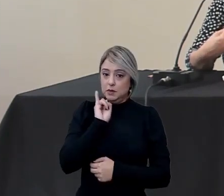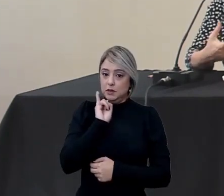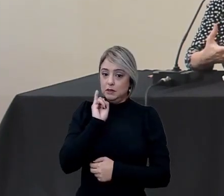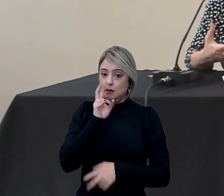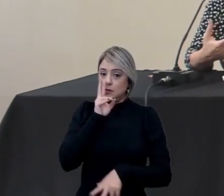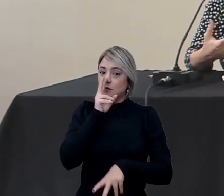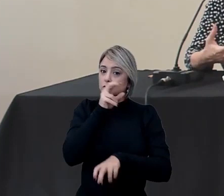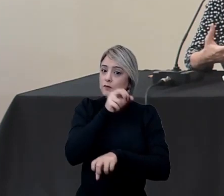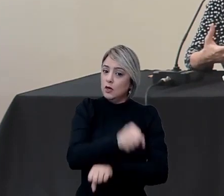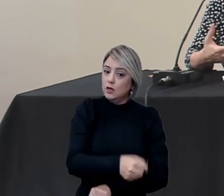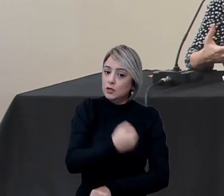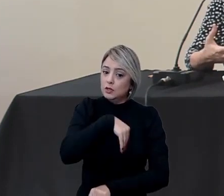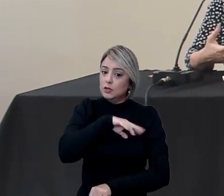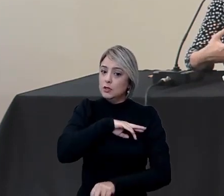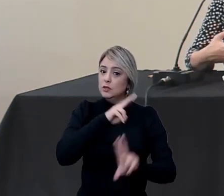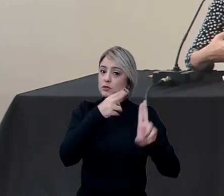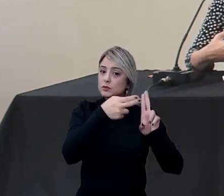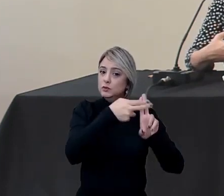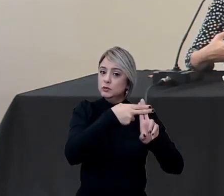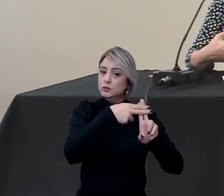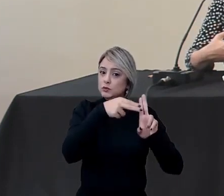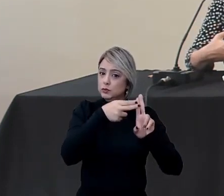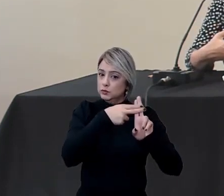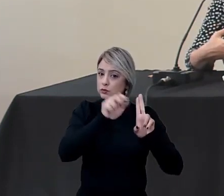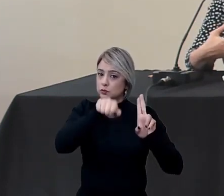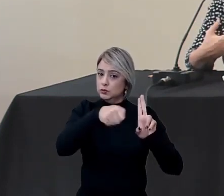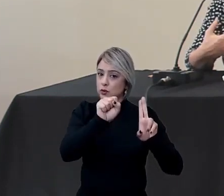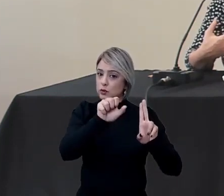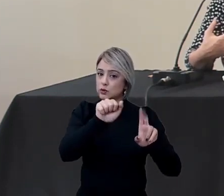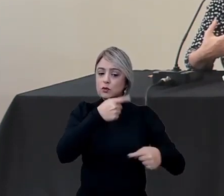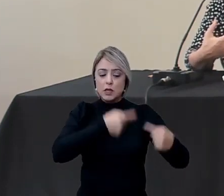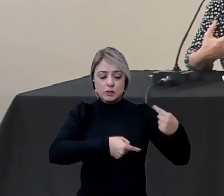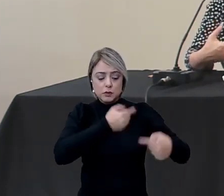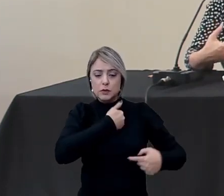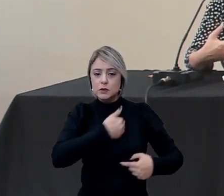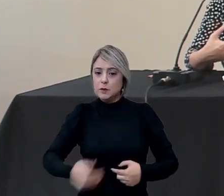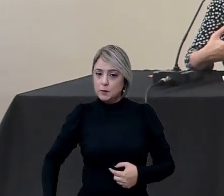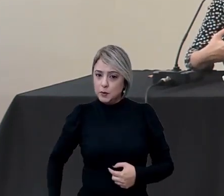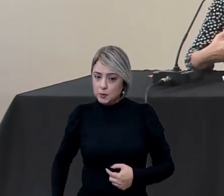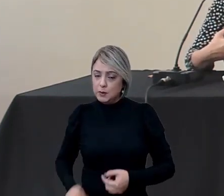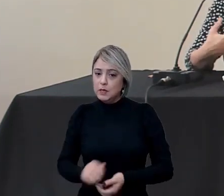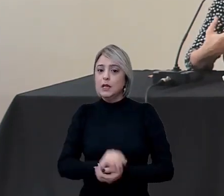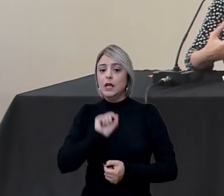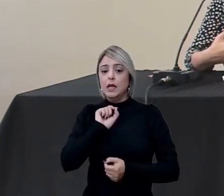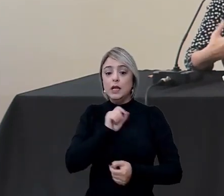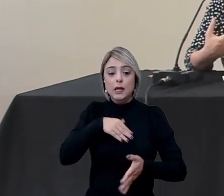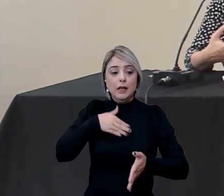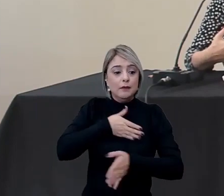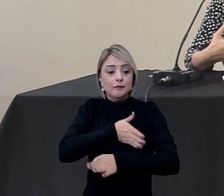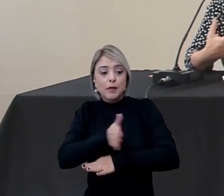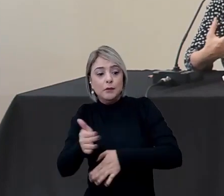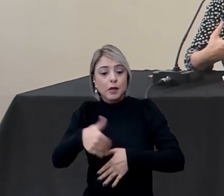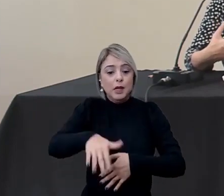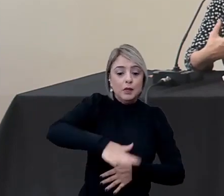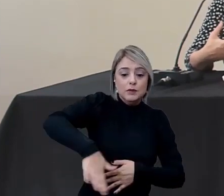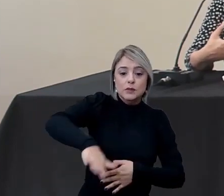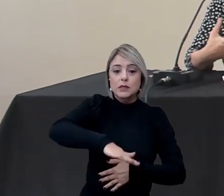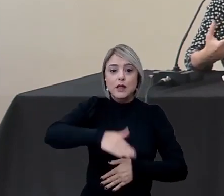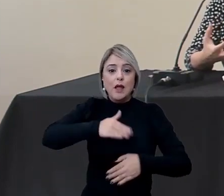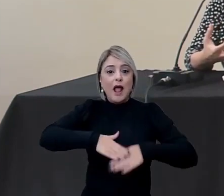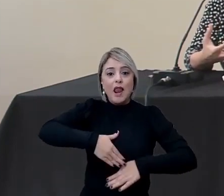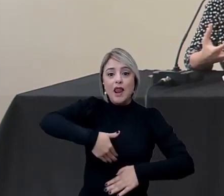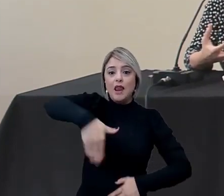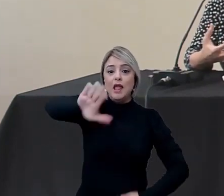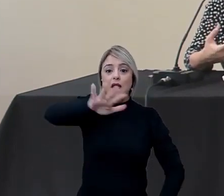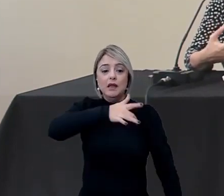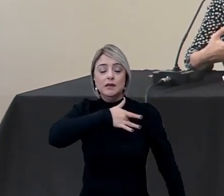o fortalecimento do nosso sistema único de saúde, das políticas públicas que permeiam o setor, vão além